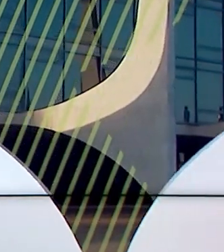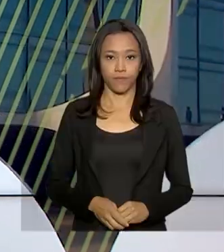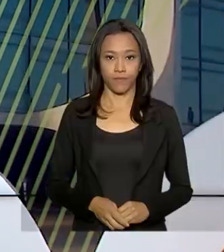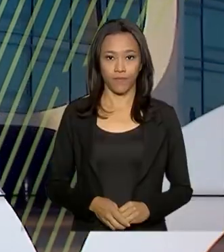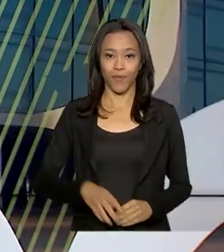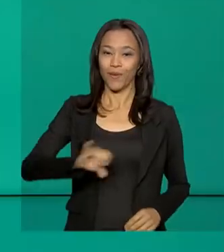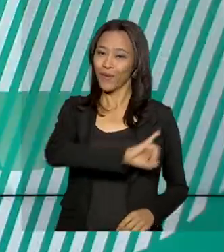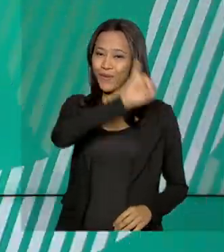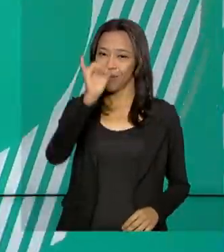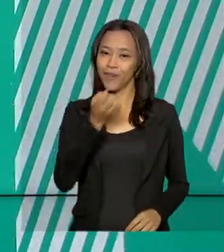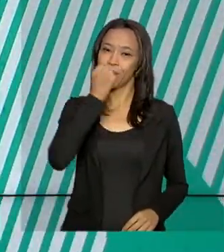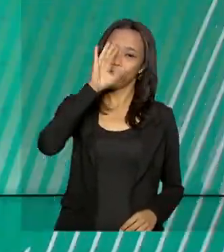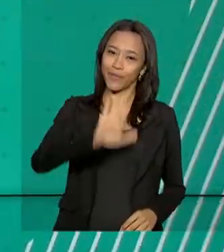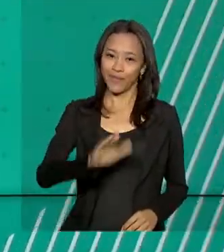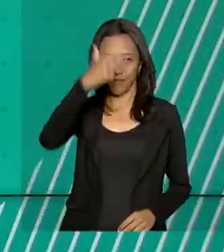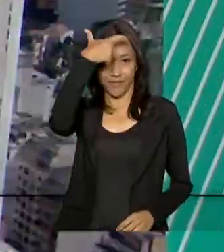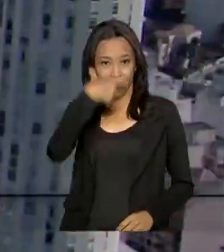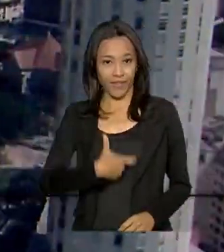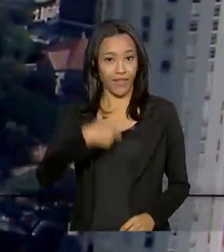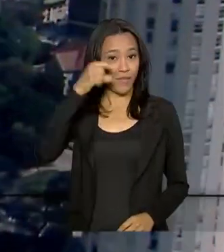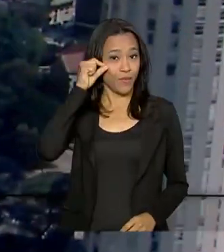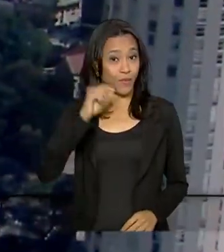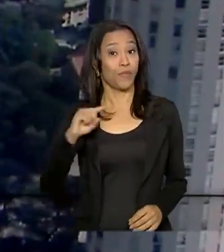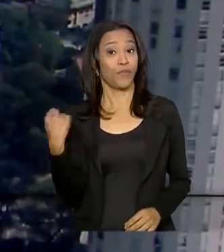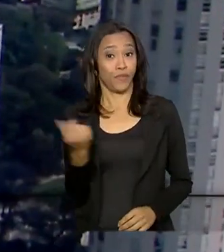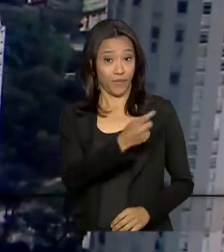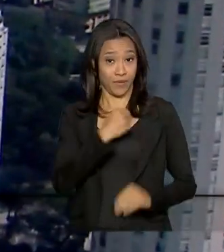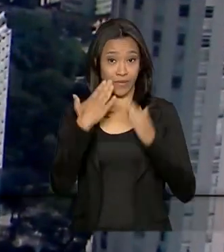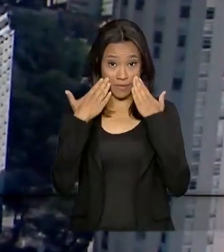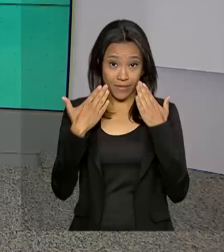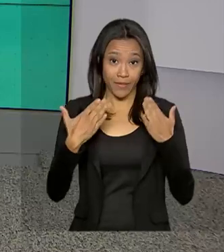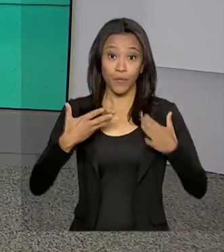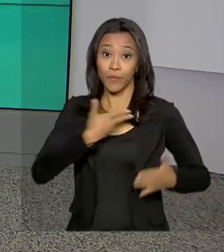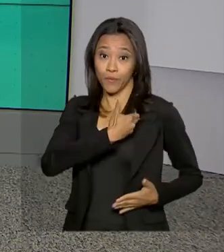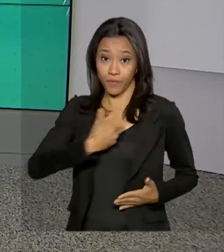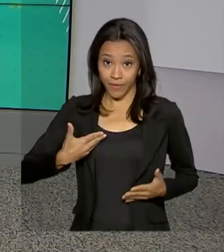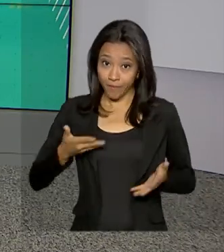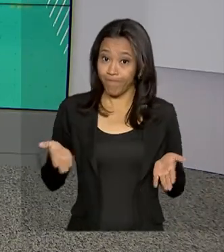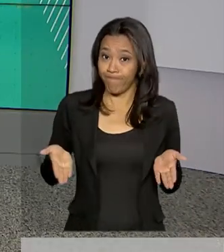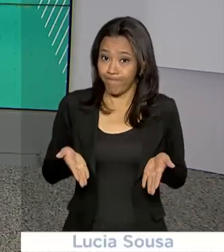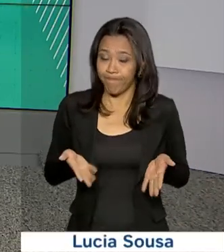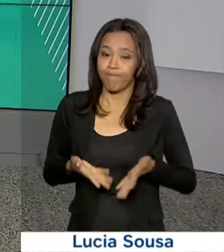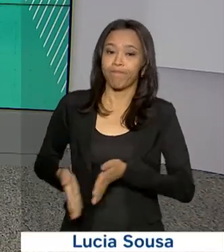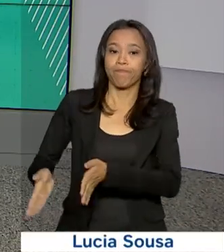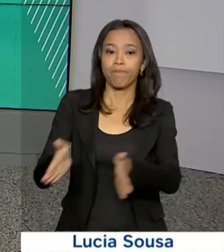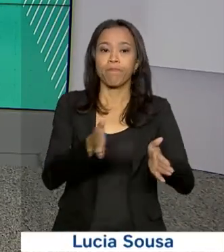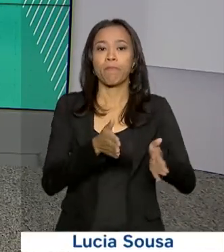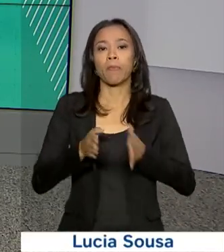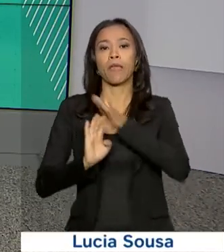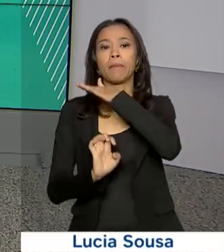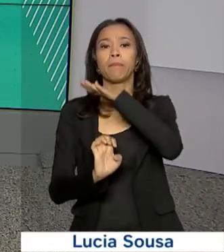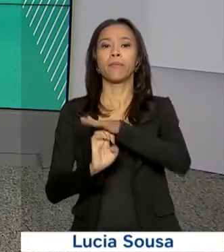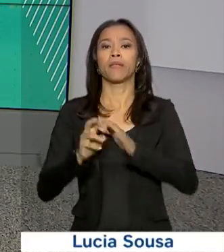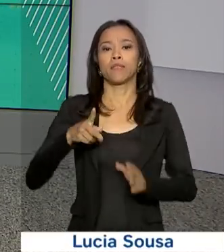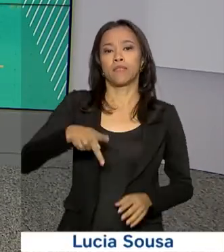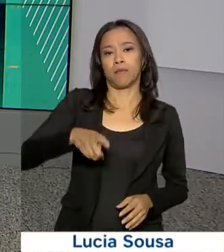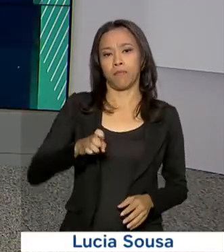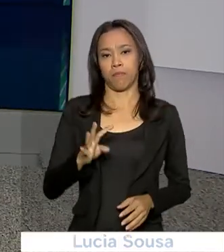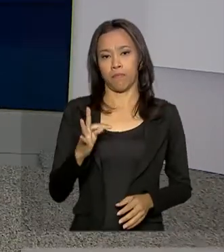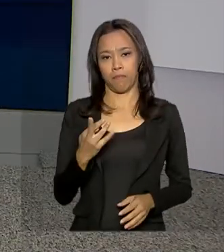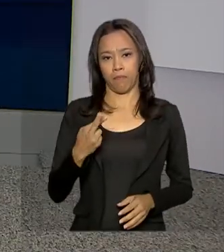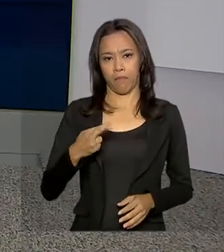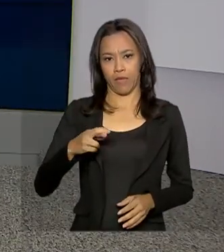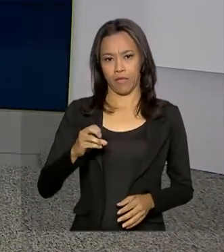Olá, boa tarde, eu sou Lilian Reis e estamos no ar com o Governo Agora. A Petrobras registrou aumento no